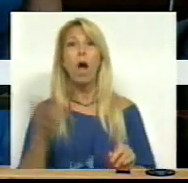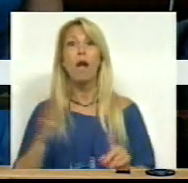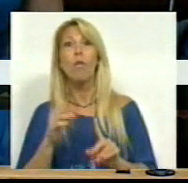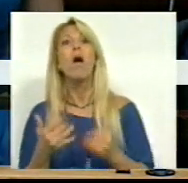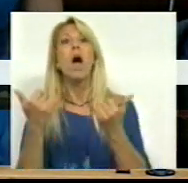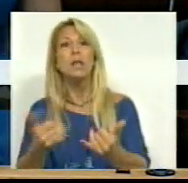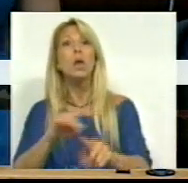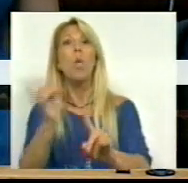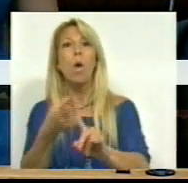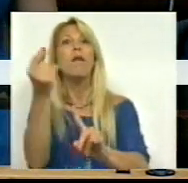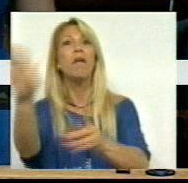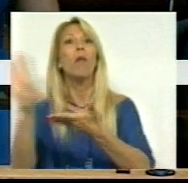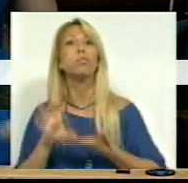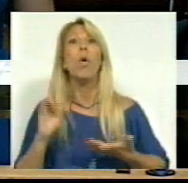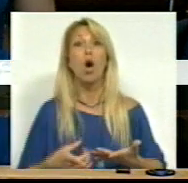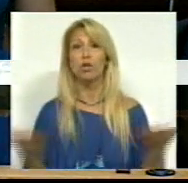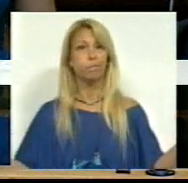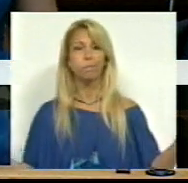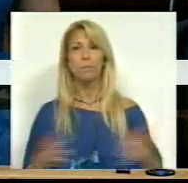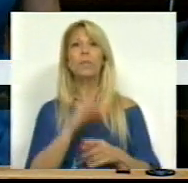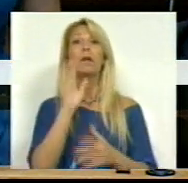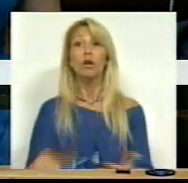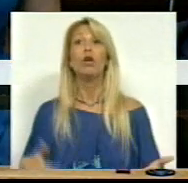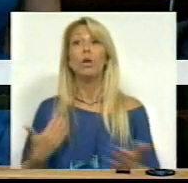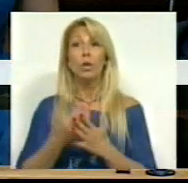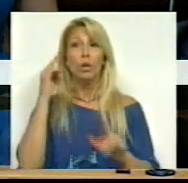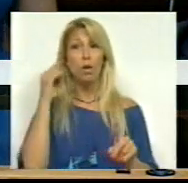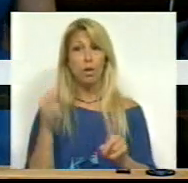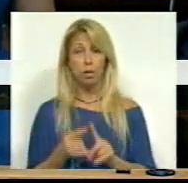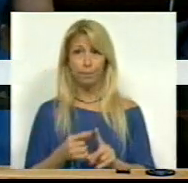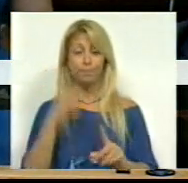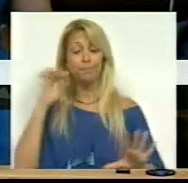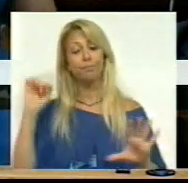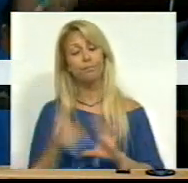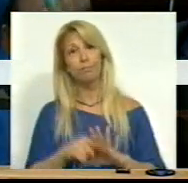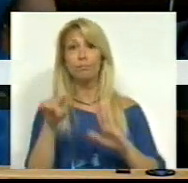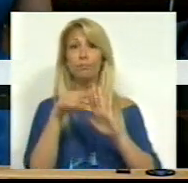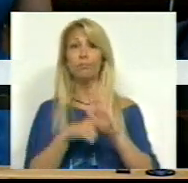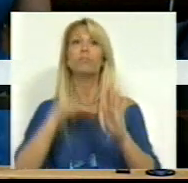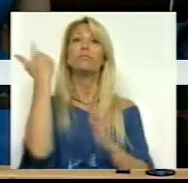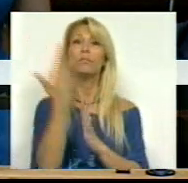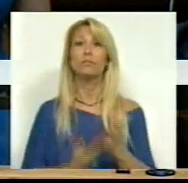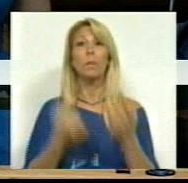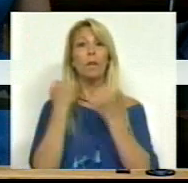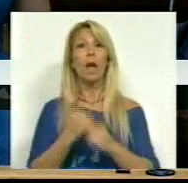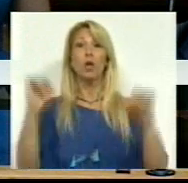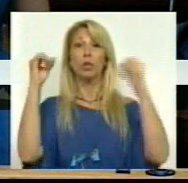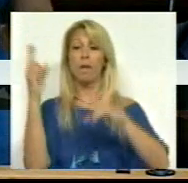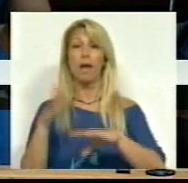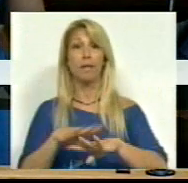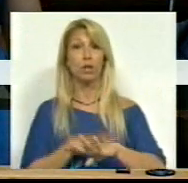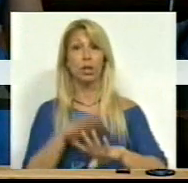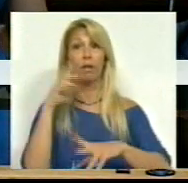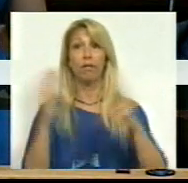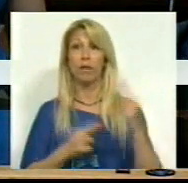apresenta um conjunto vasto de propostas que, no essencial, visam aprofundar os princípios constitucionais. A autonomia administrativa e financeira